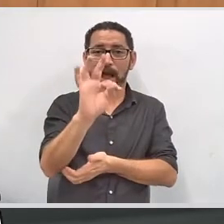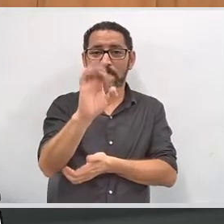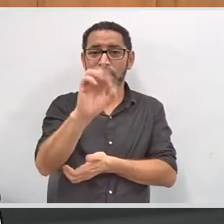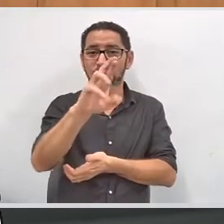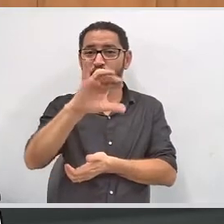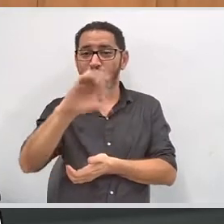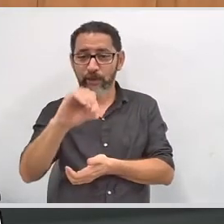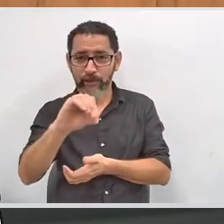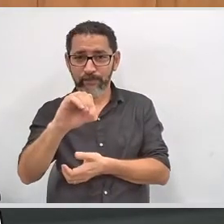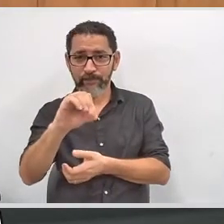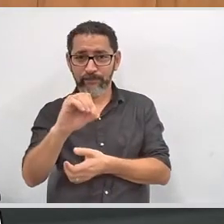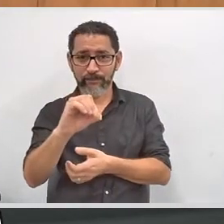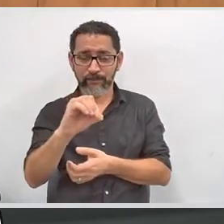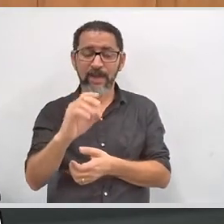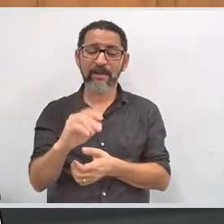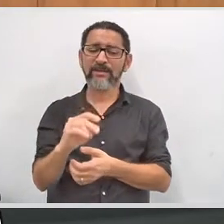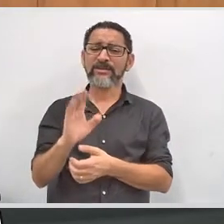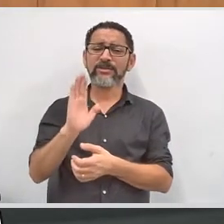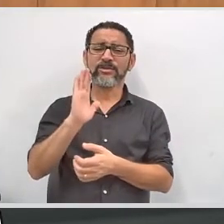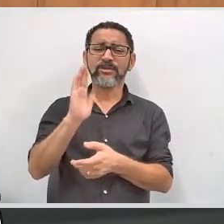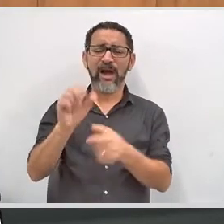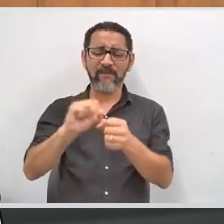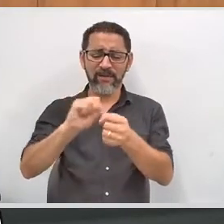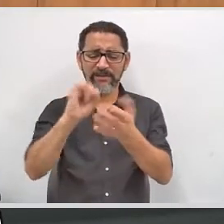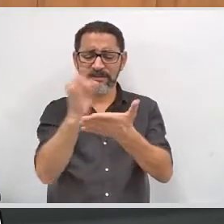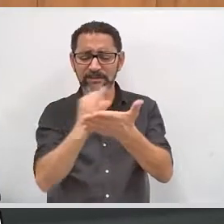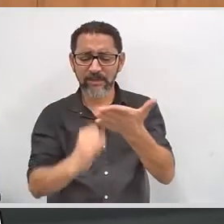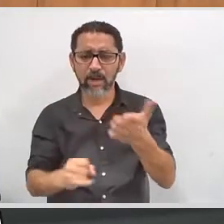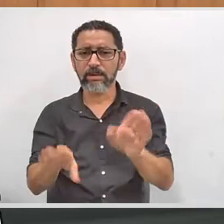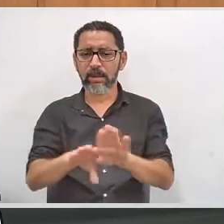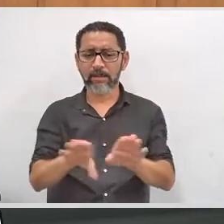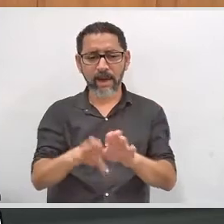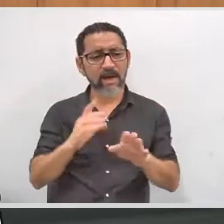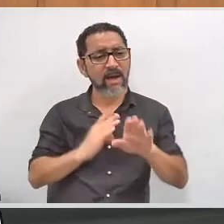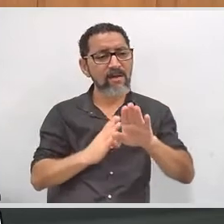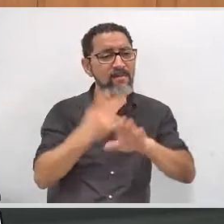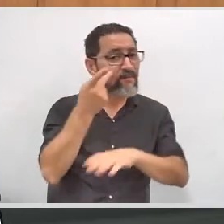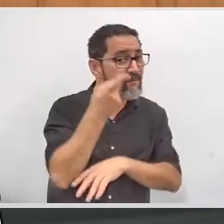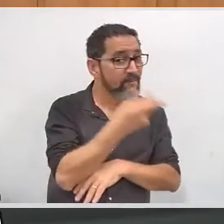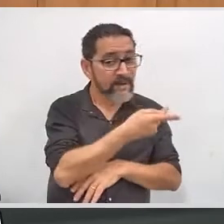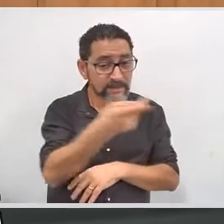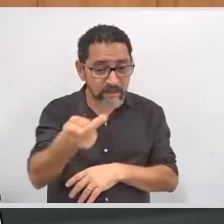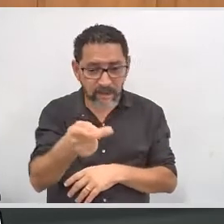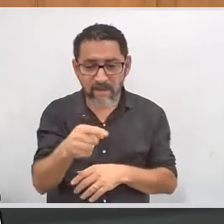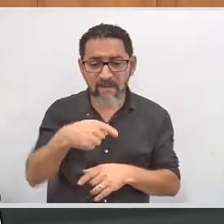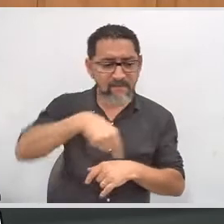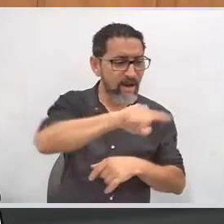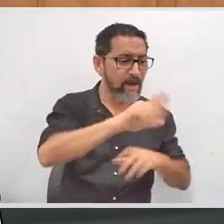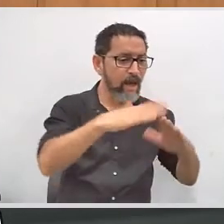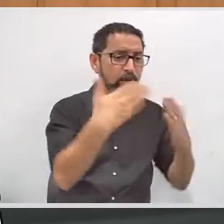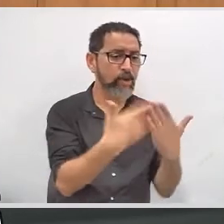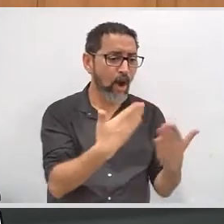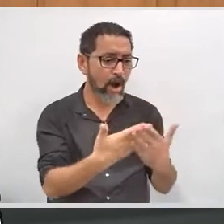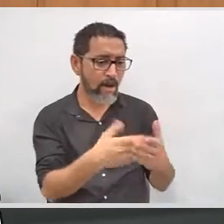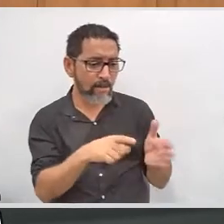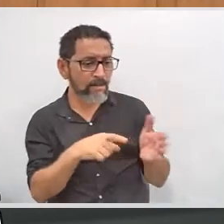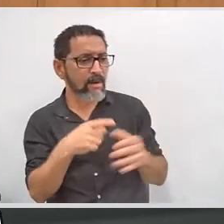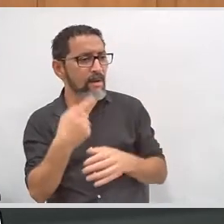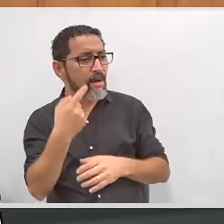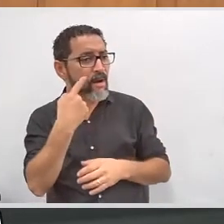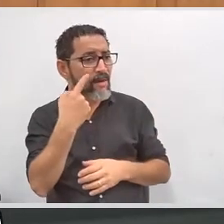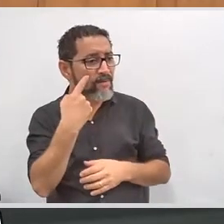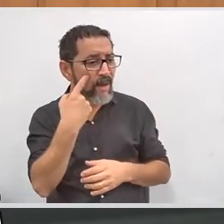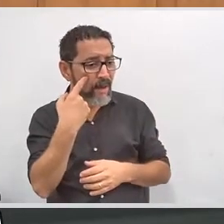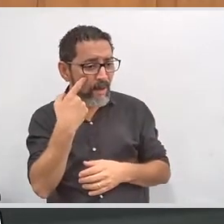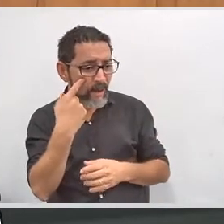nas sessões de fácil acesso, para verificar se realmente elas atendem aquelas nossas exigências. normalmente as sessões se